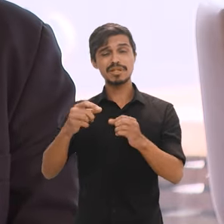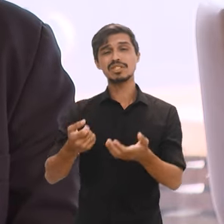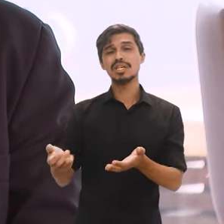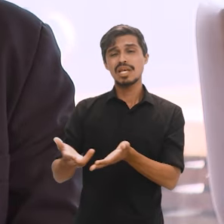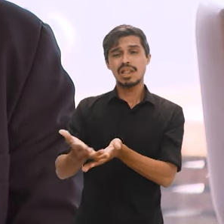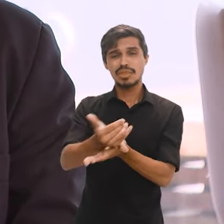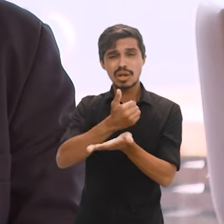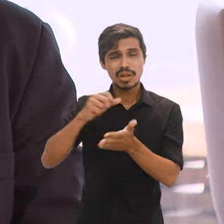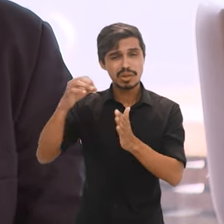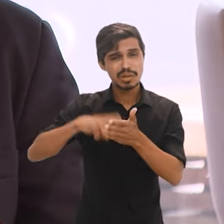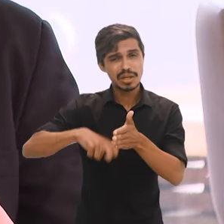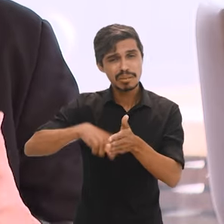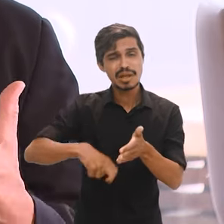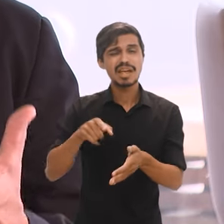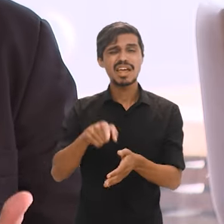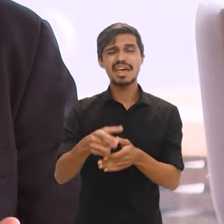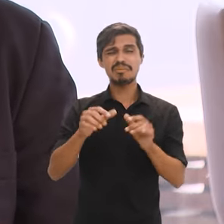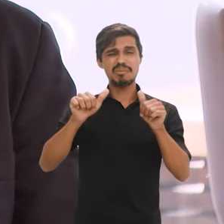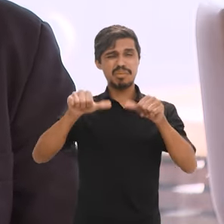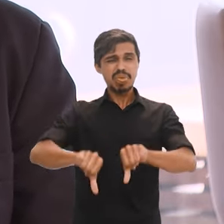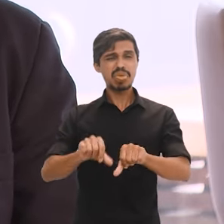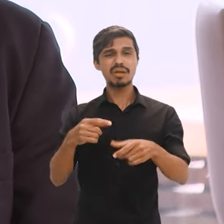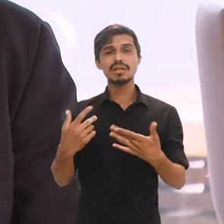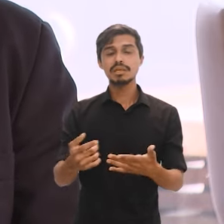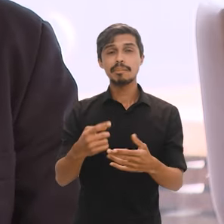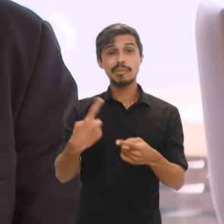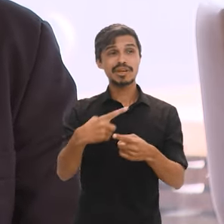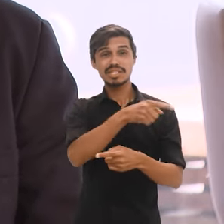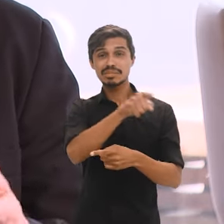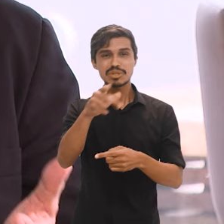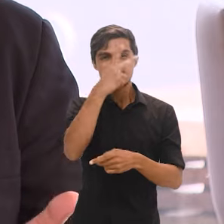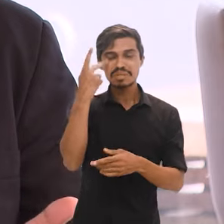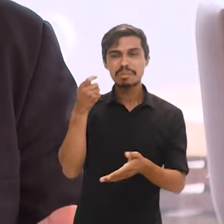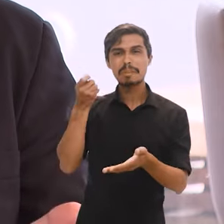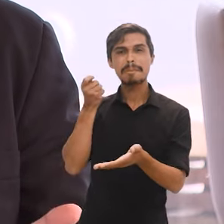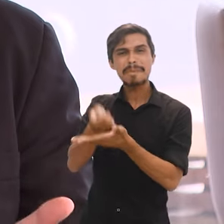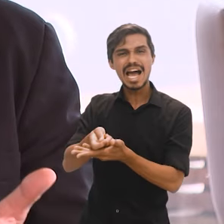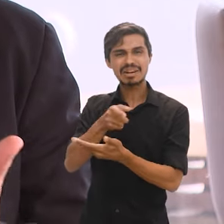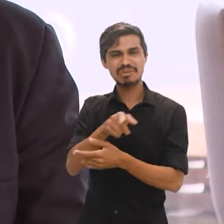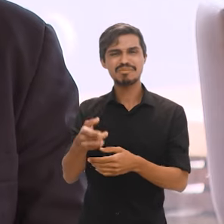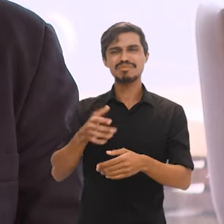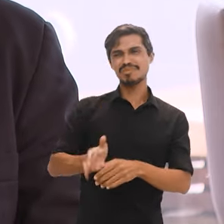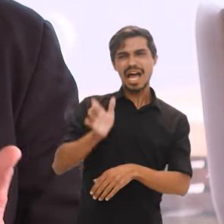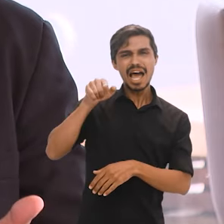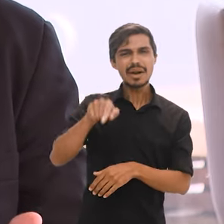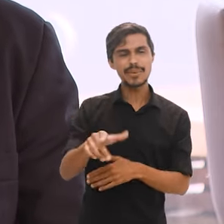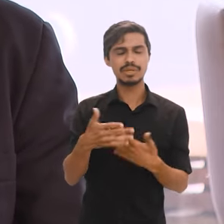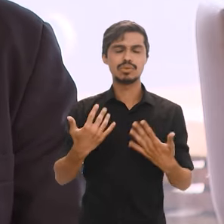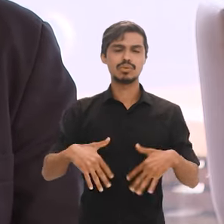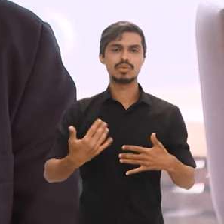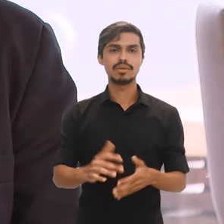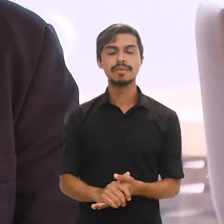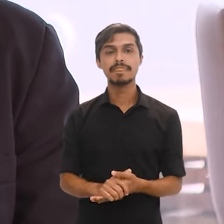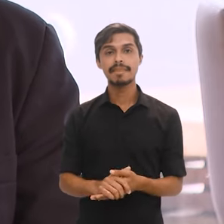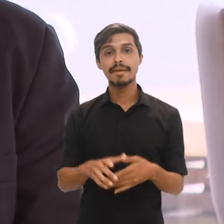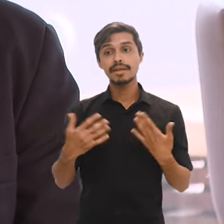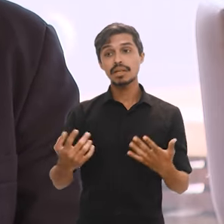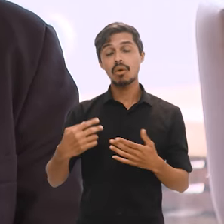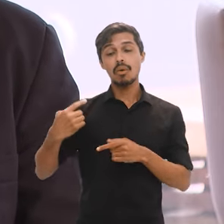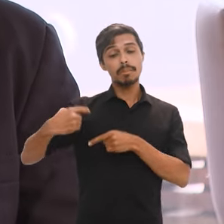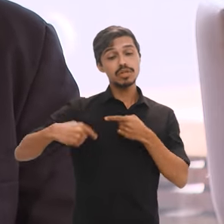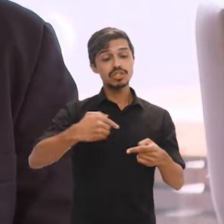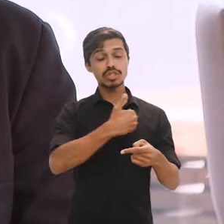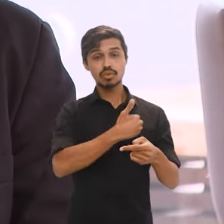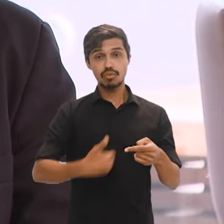pobres que pagam. Por isso, nós vamos fazer o melhor serviço possível para que sirvam de subsídios para que quem executa a política